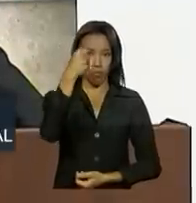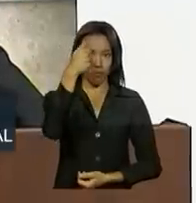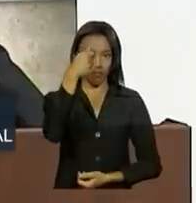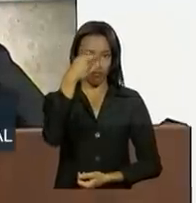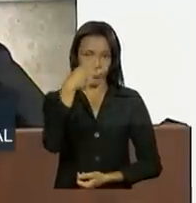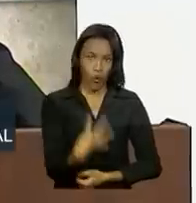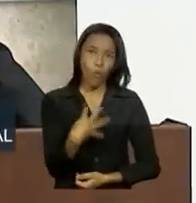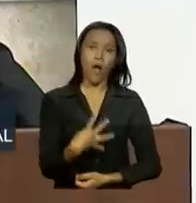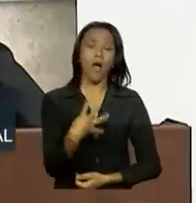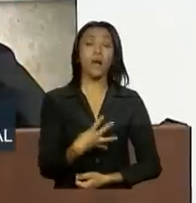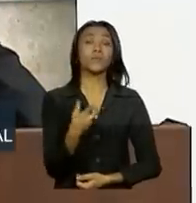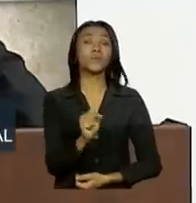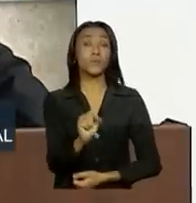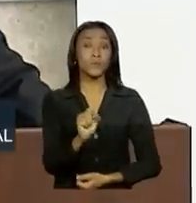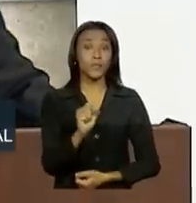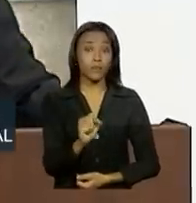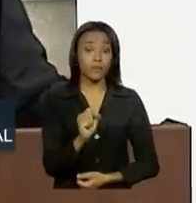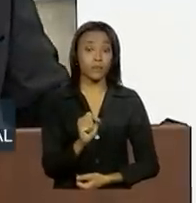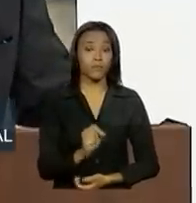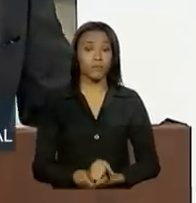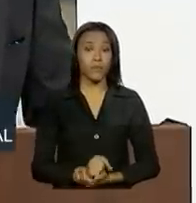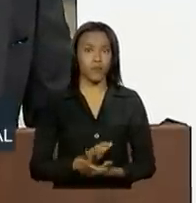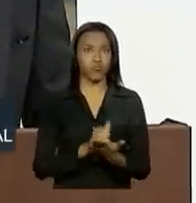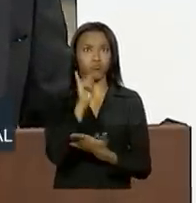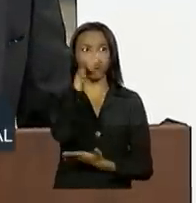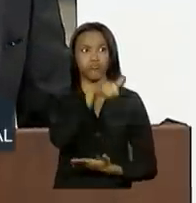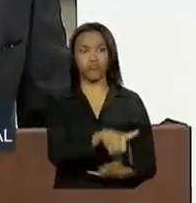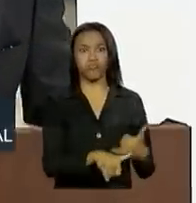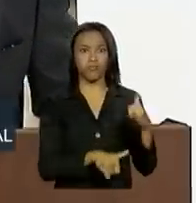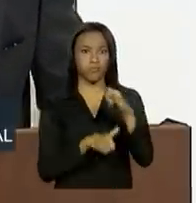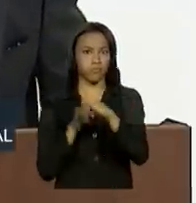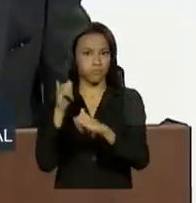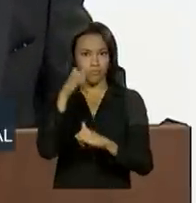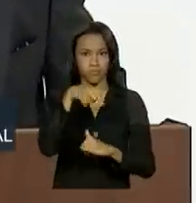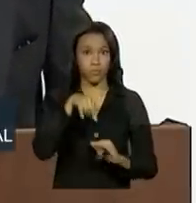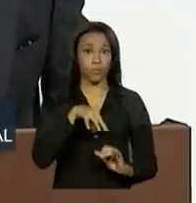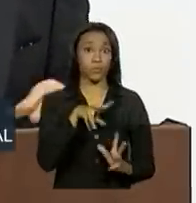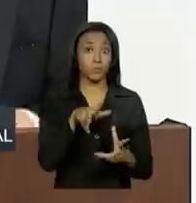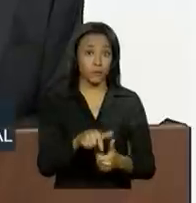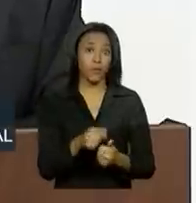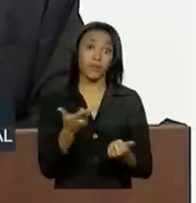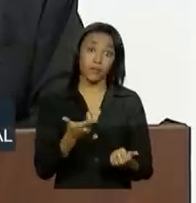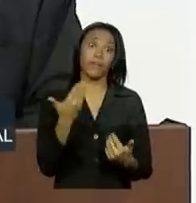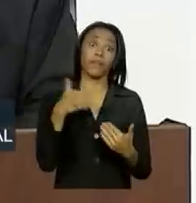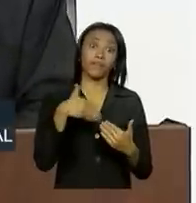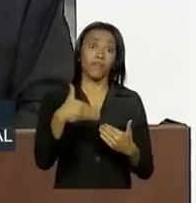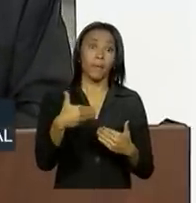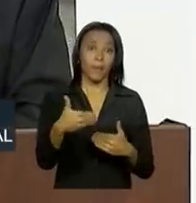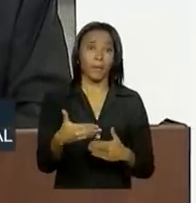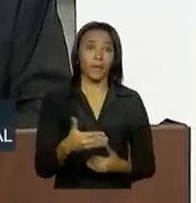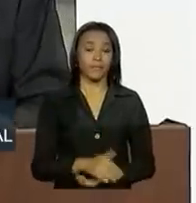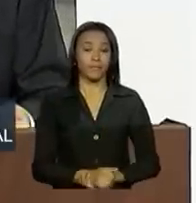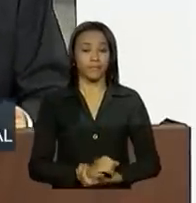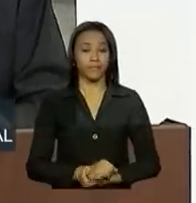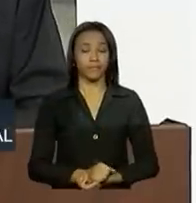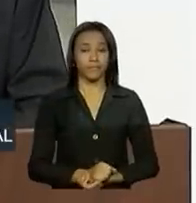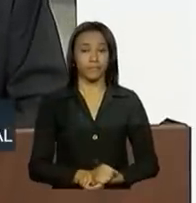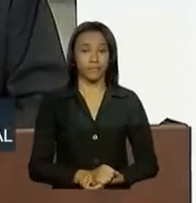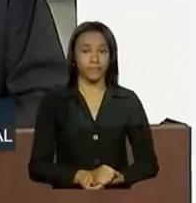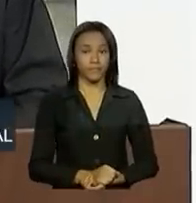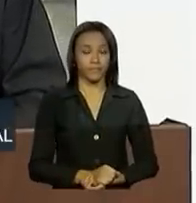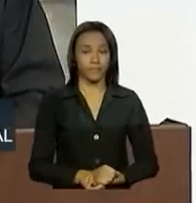de tráfego aéreo e assim por diante. Deveria ter olhado aqui